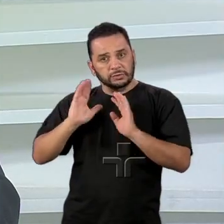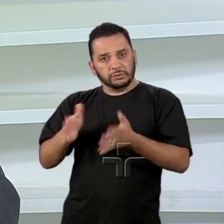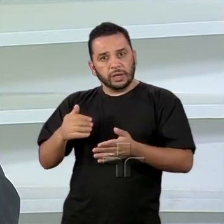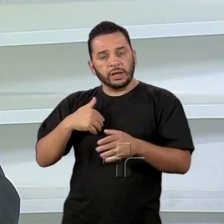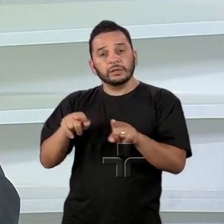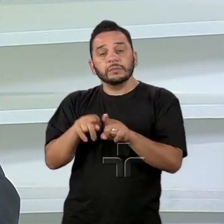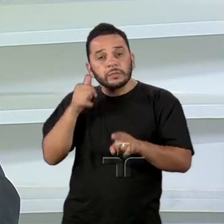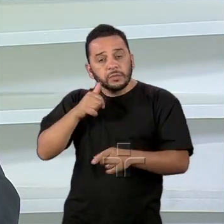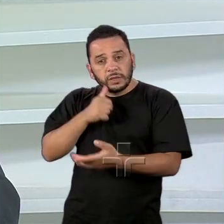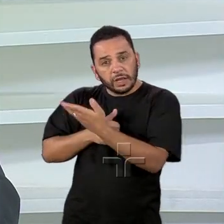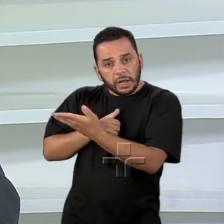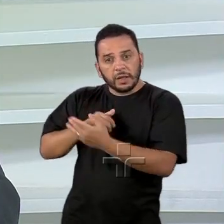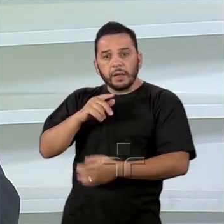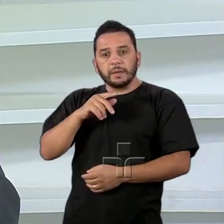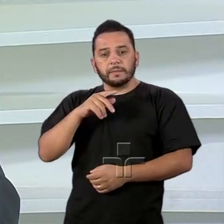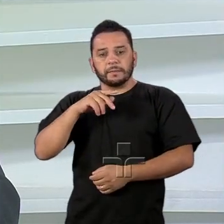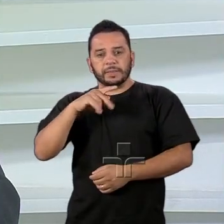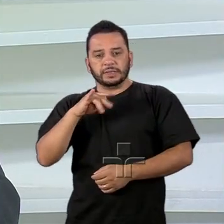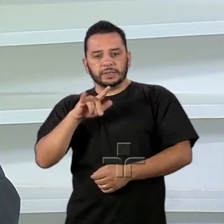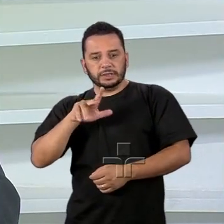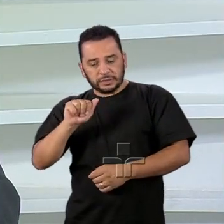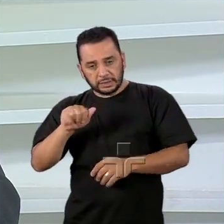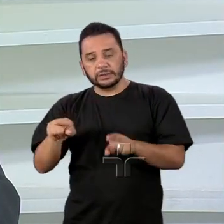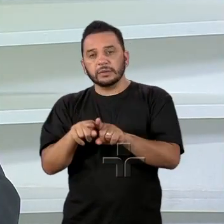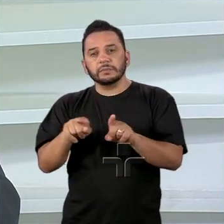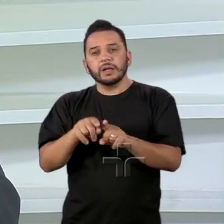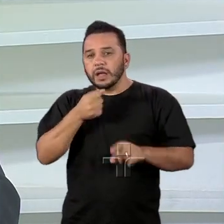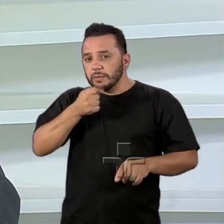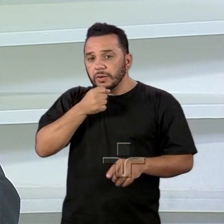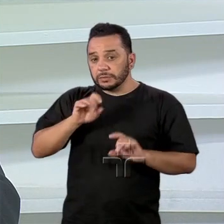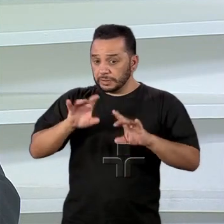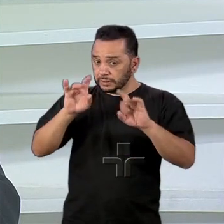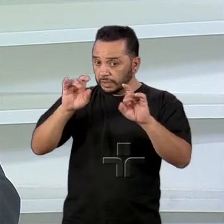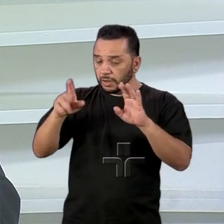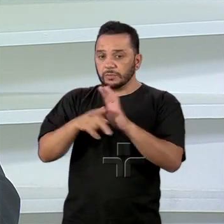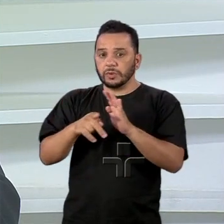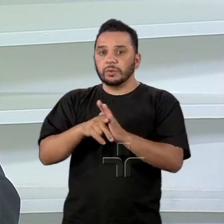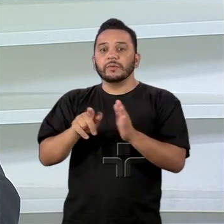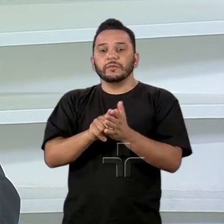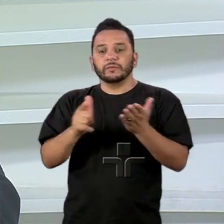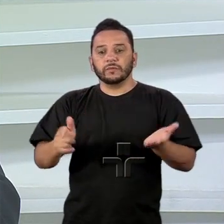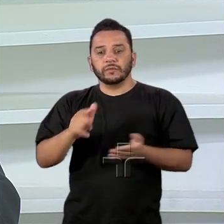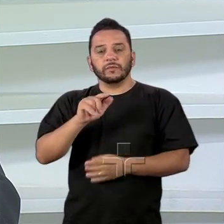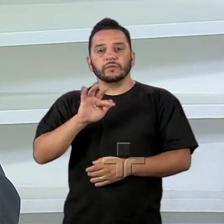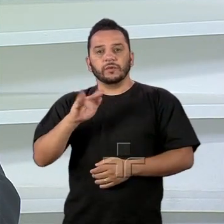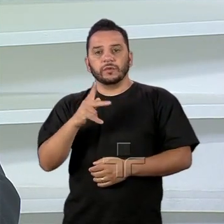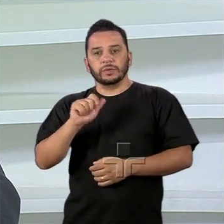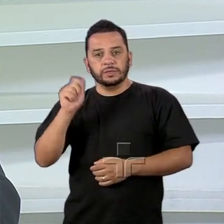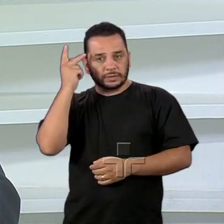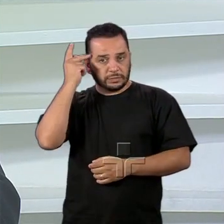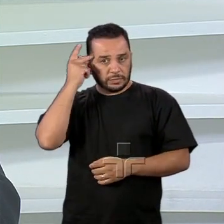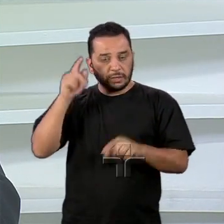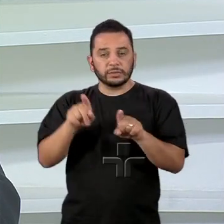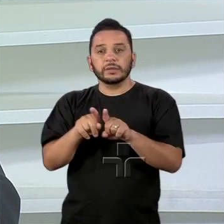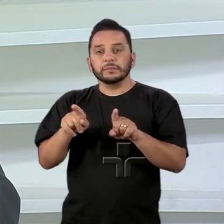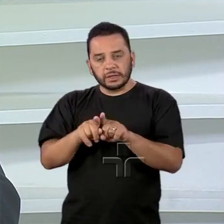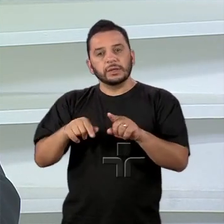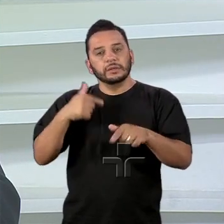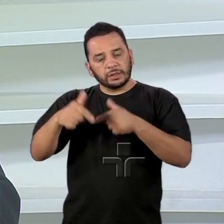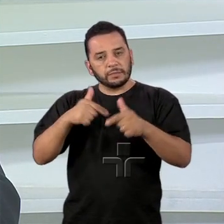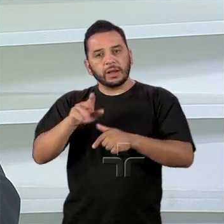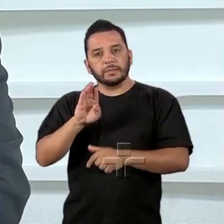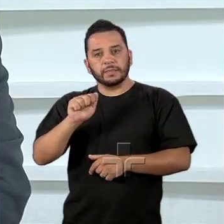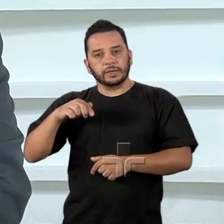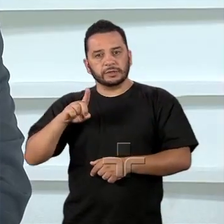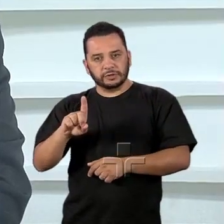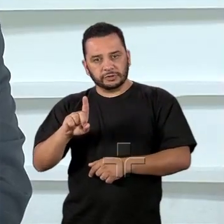jornalista Patrícia Campos Melo, repórter especial do jornal Folha de São Paulo e colunista da TV Band